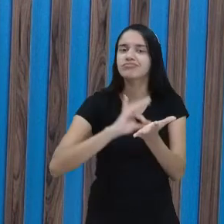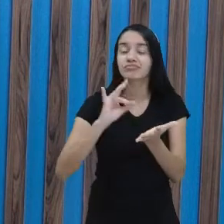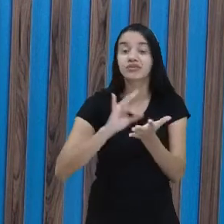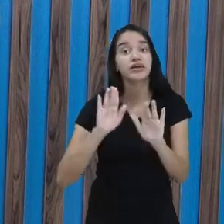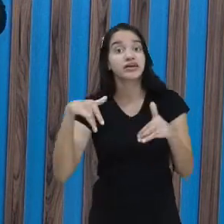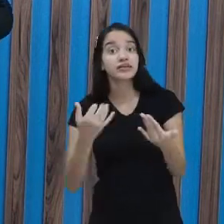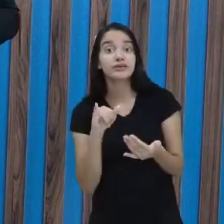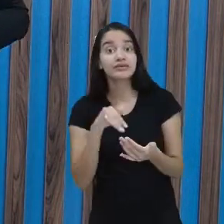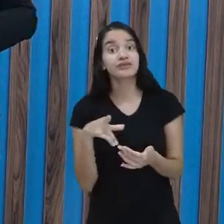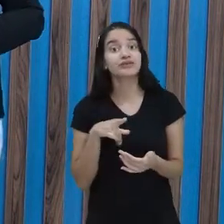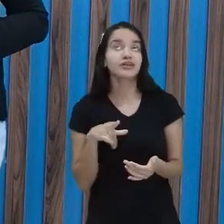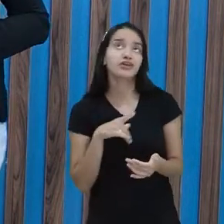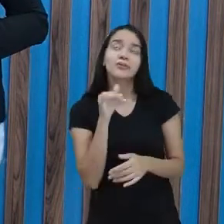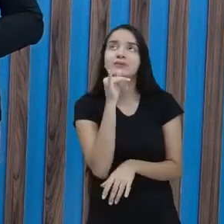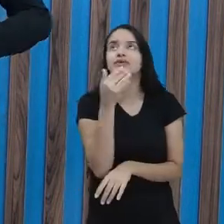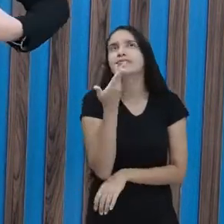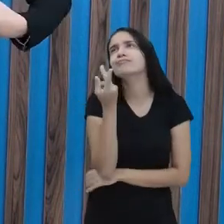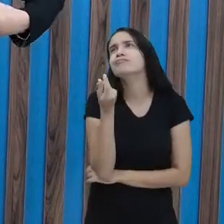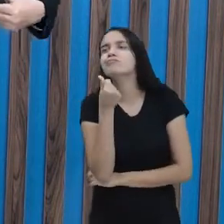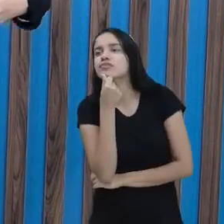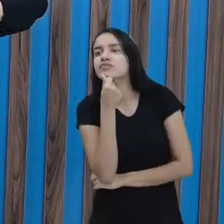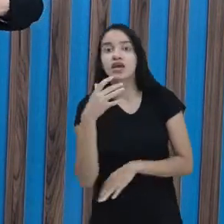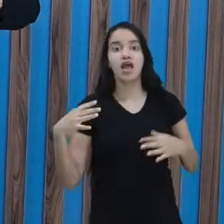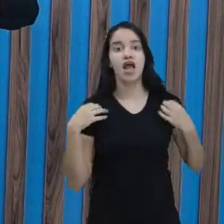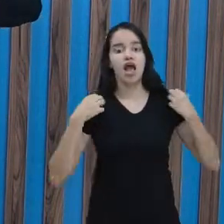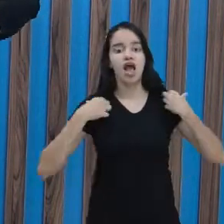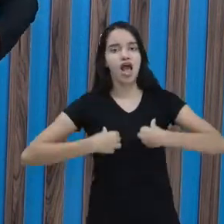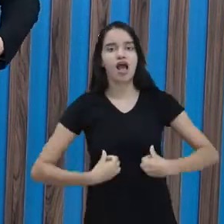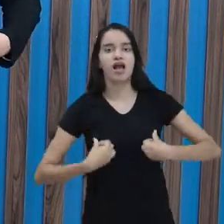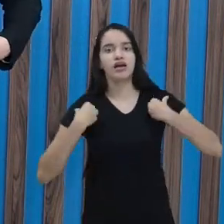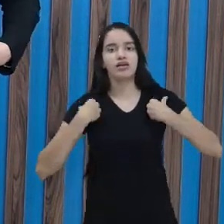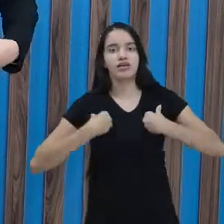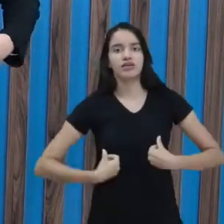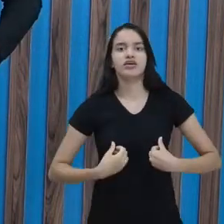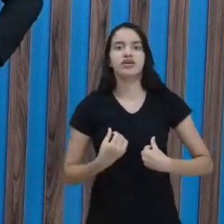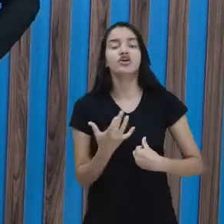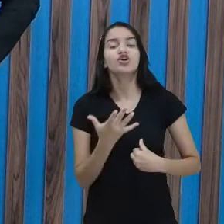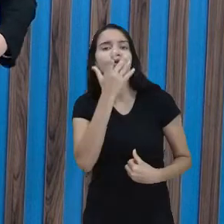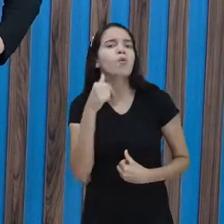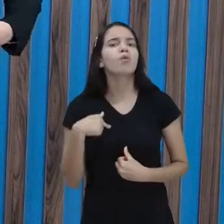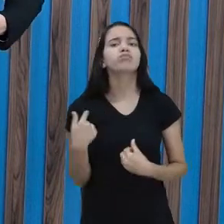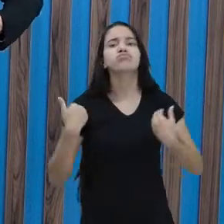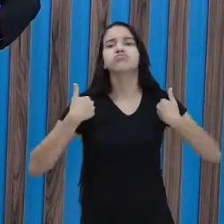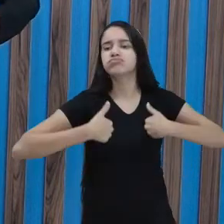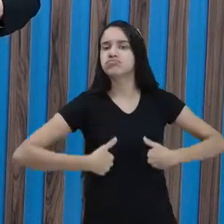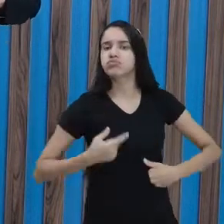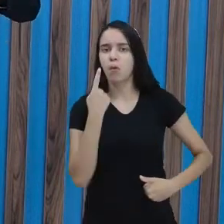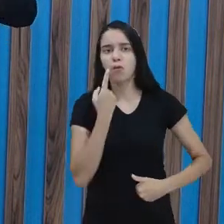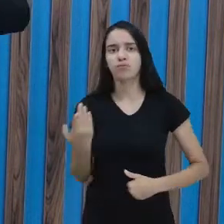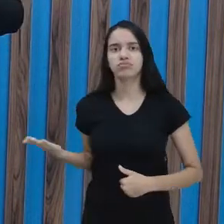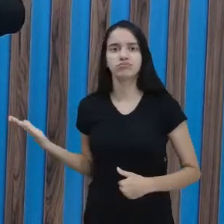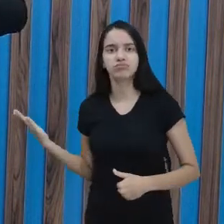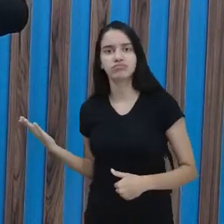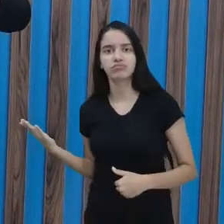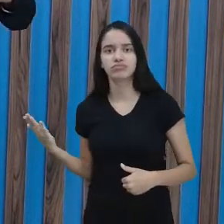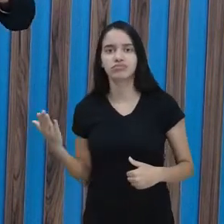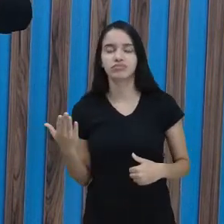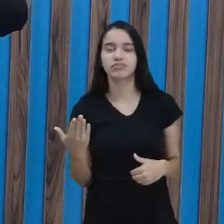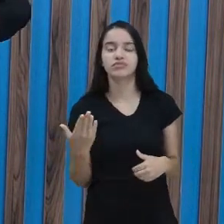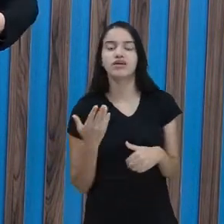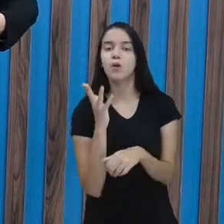Então, se eu tenho um aqui, esse meu casaquinho aqui, que cor é essa? Hã?